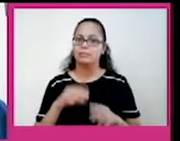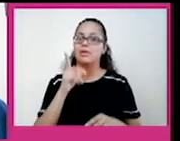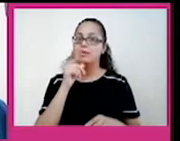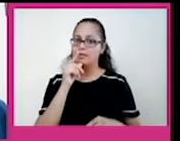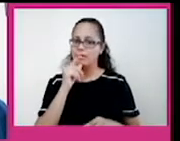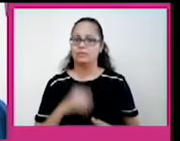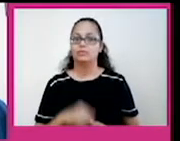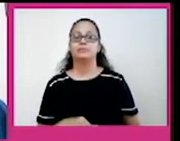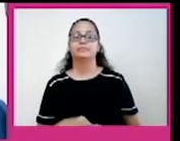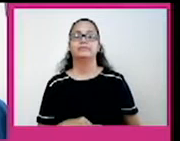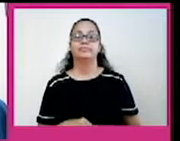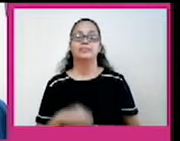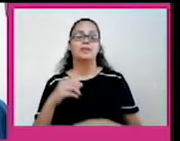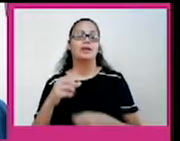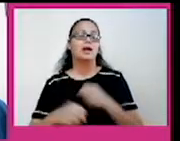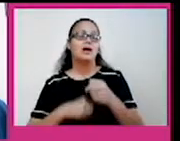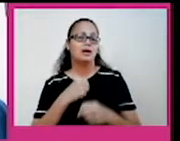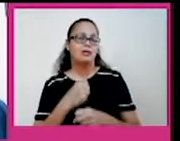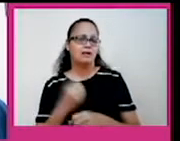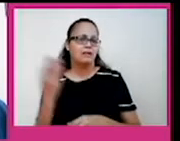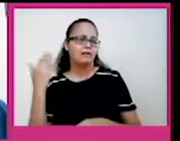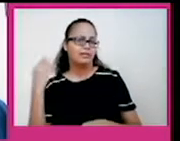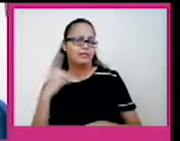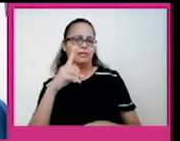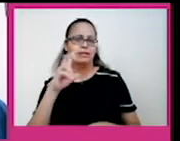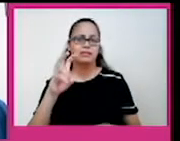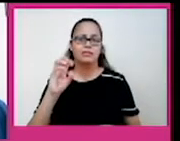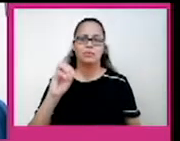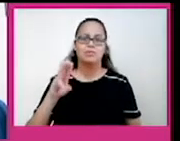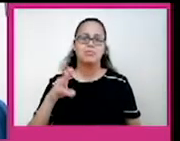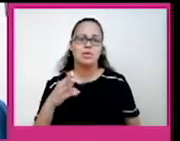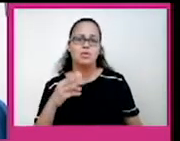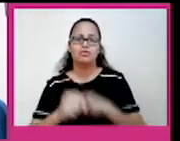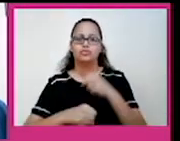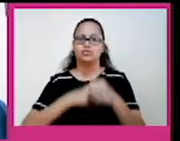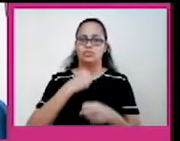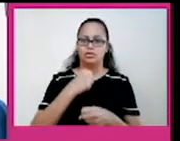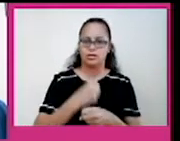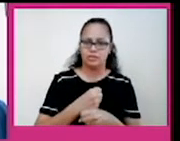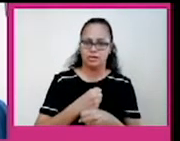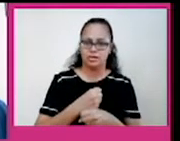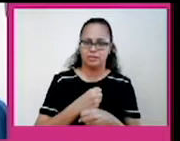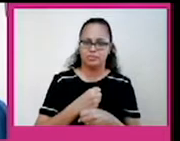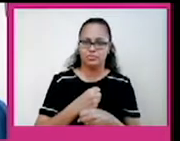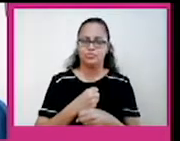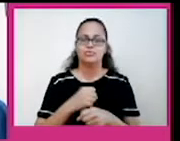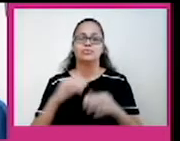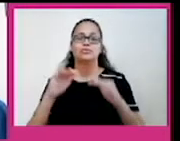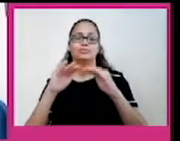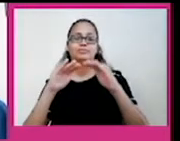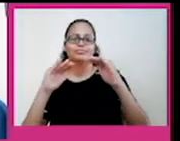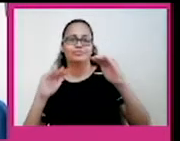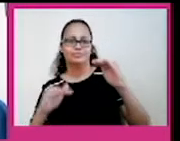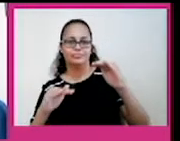Há cerca de 150 milhões de anos, gigantescas placas tectônicas se desprenderam dos supercontinentes e